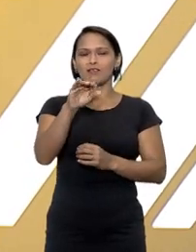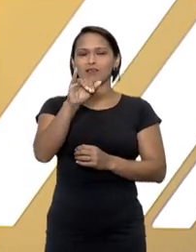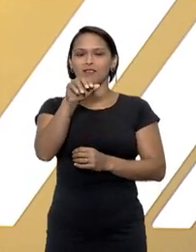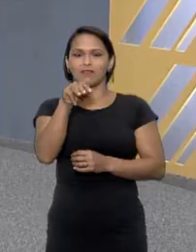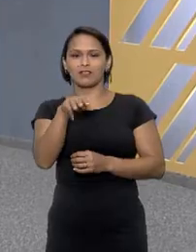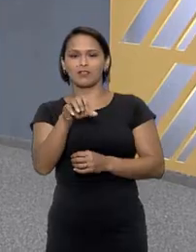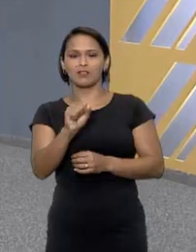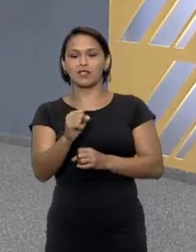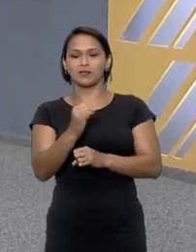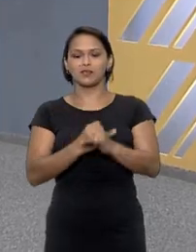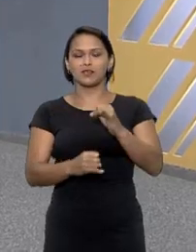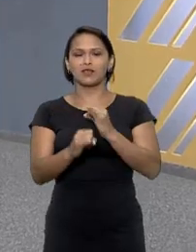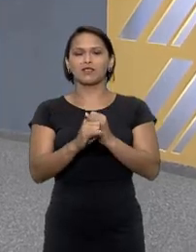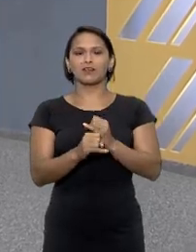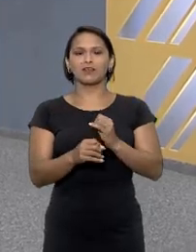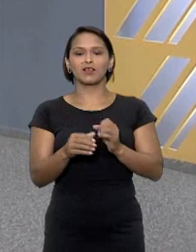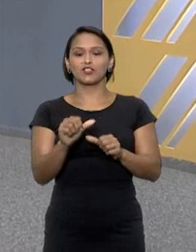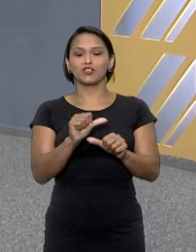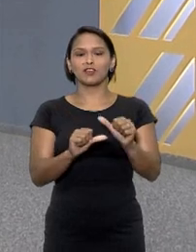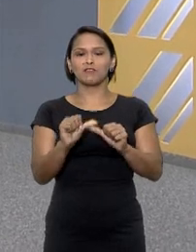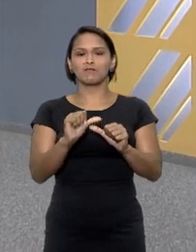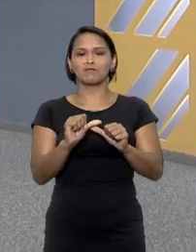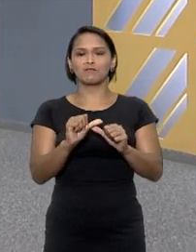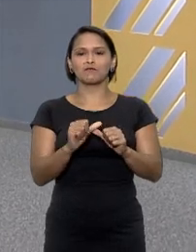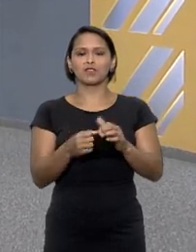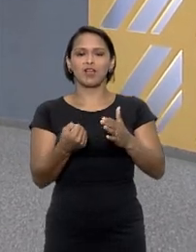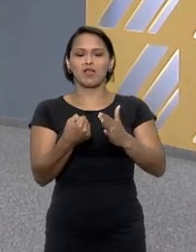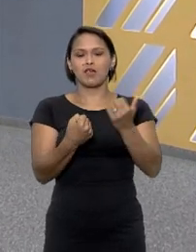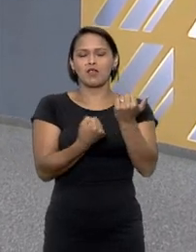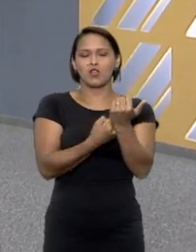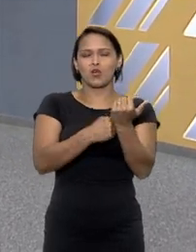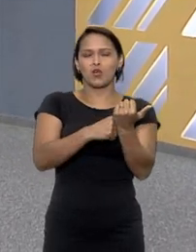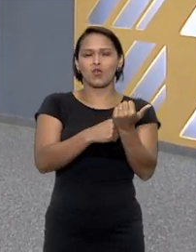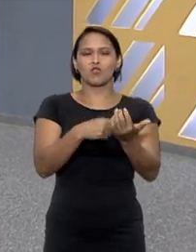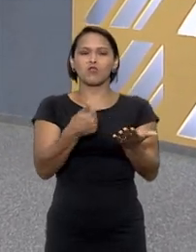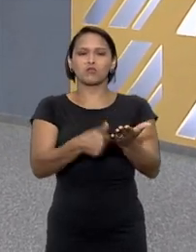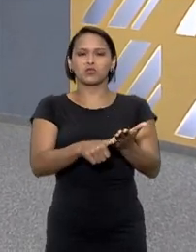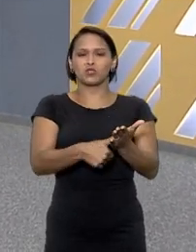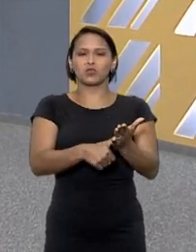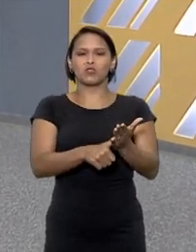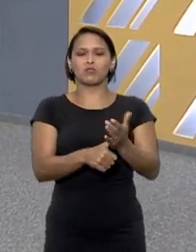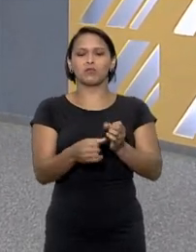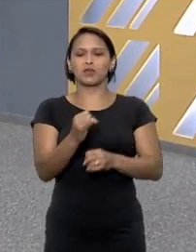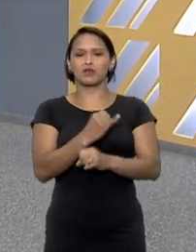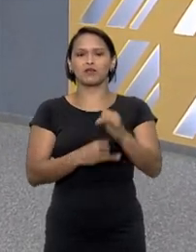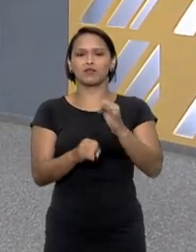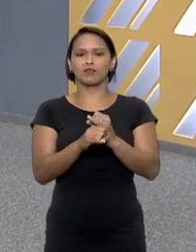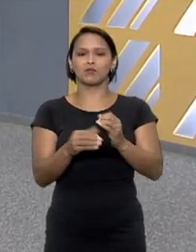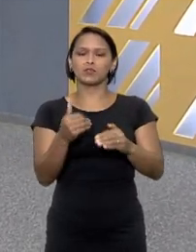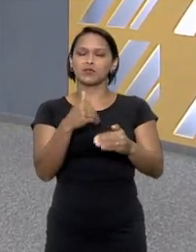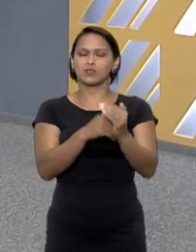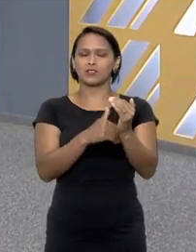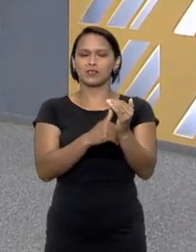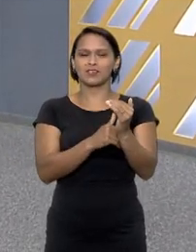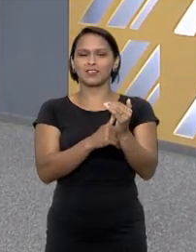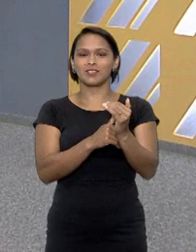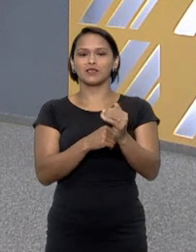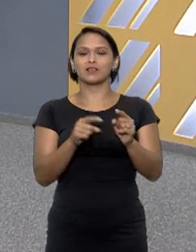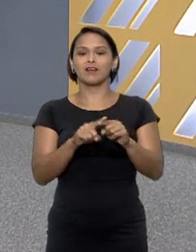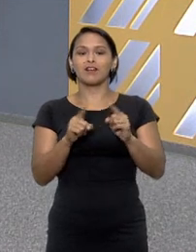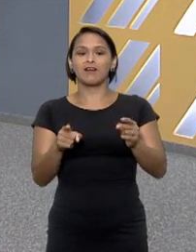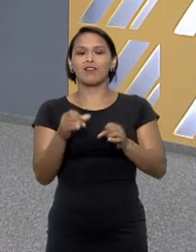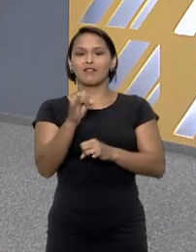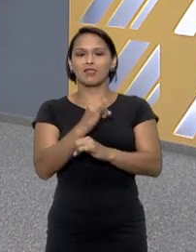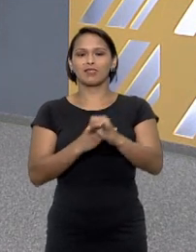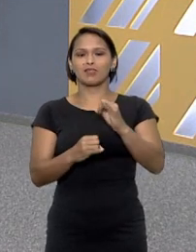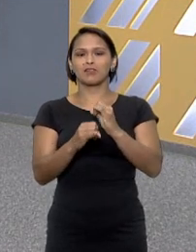penais. Os crimes cibernéticos envolvem desde violação de segurança, como roubo de identidade, dados e informações sigilosas, até